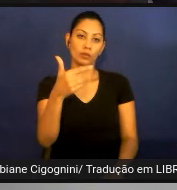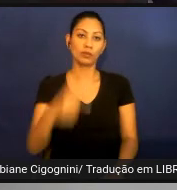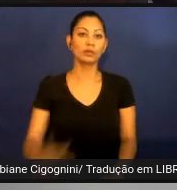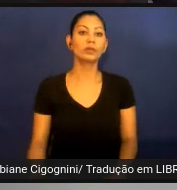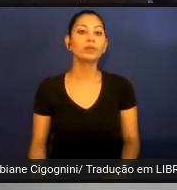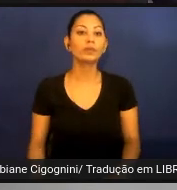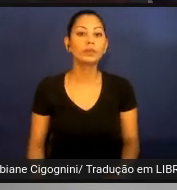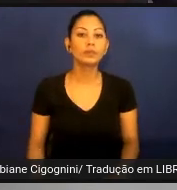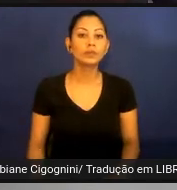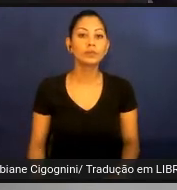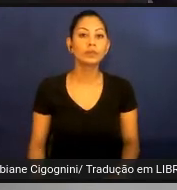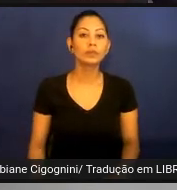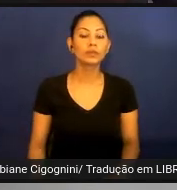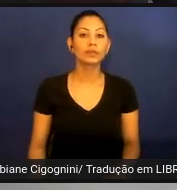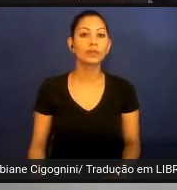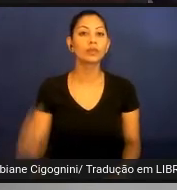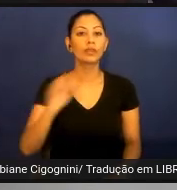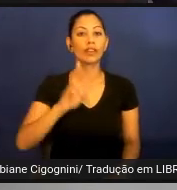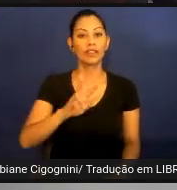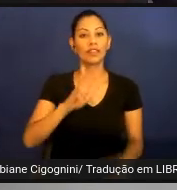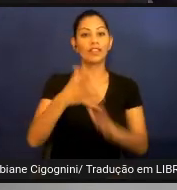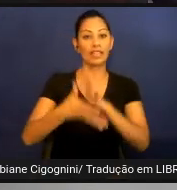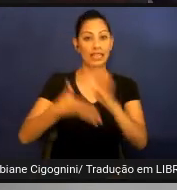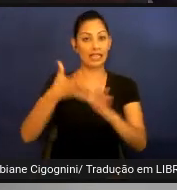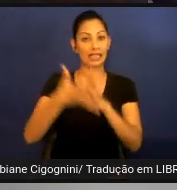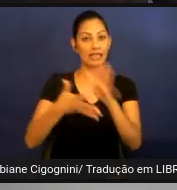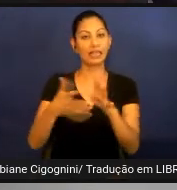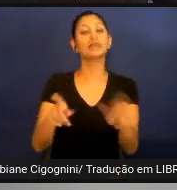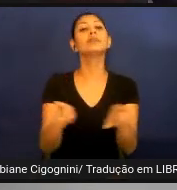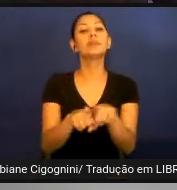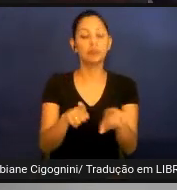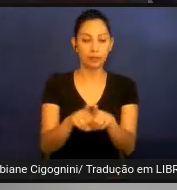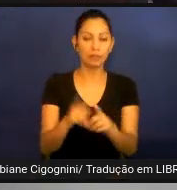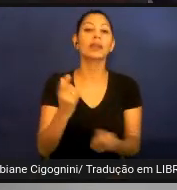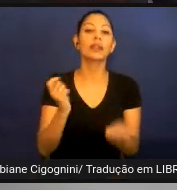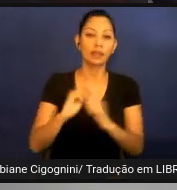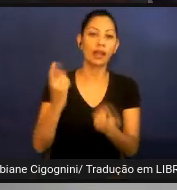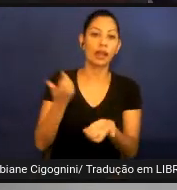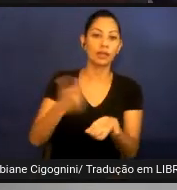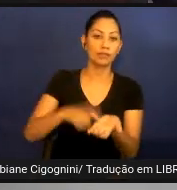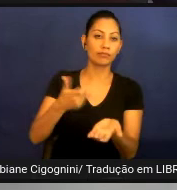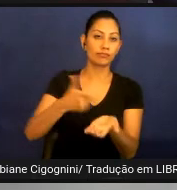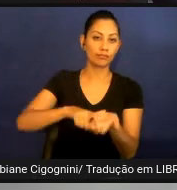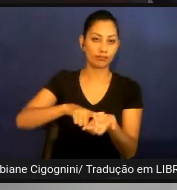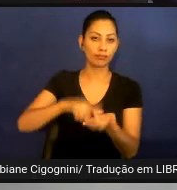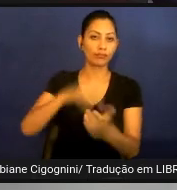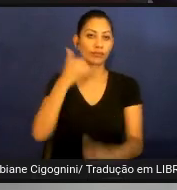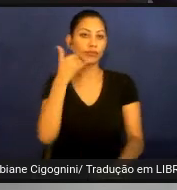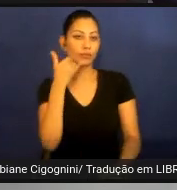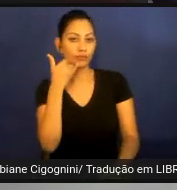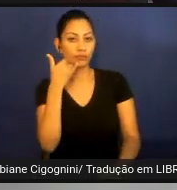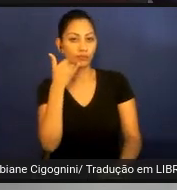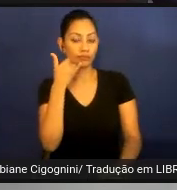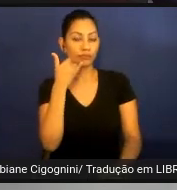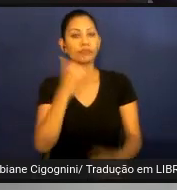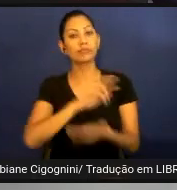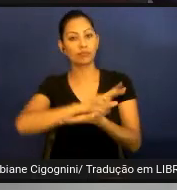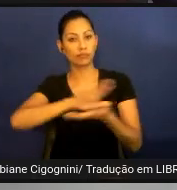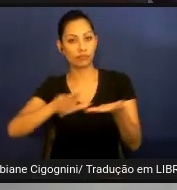O Vlibras, ele está disponível para dispositivos móveis, iOS e Android, e também para...